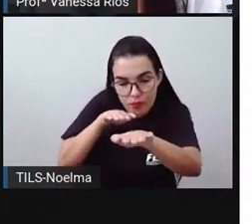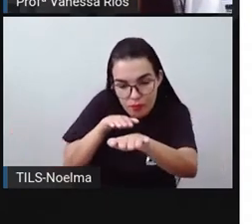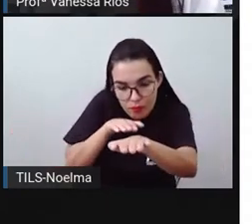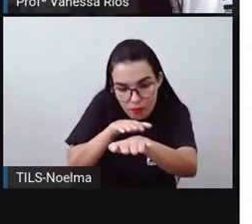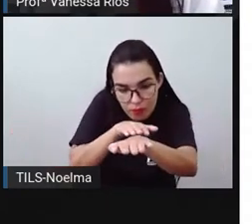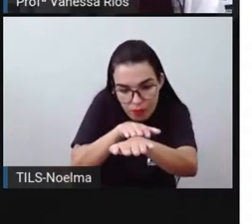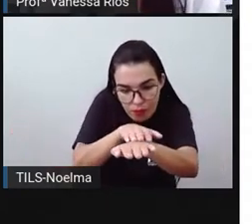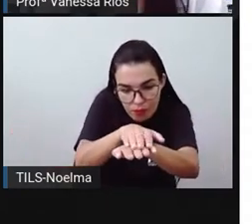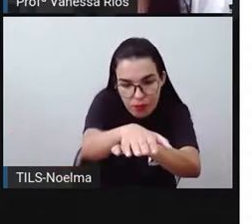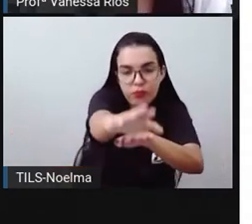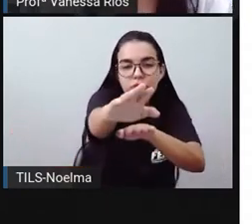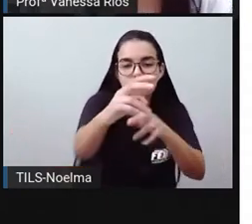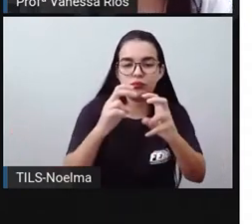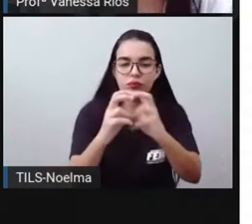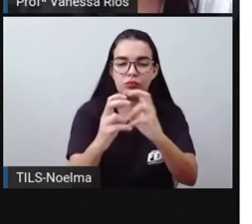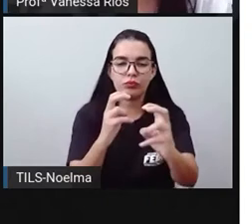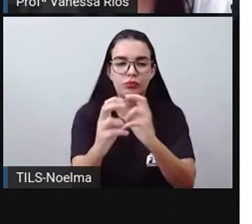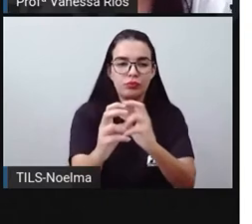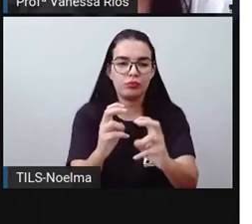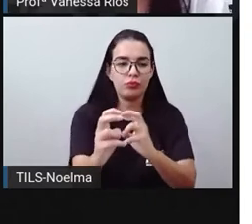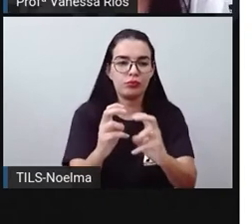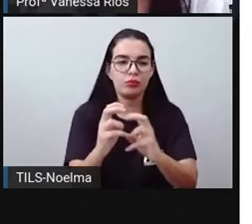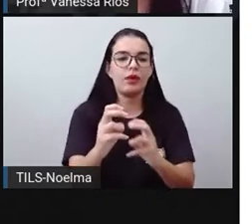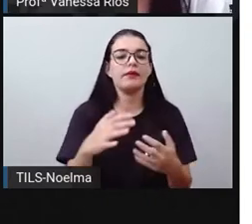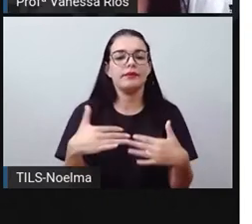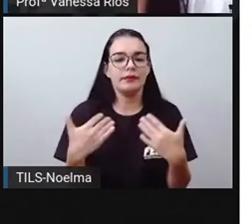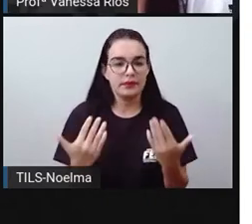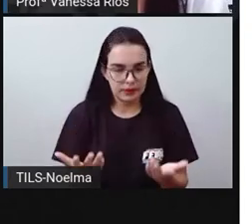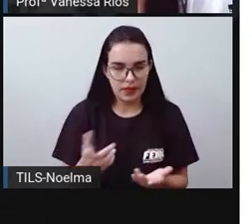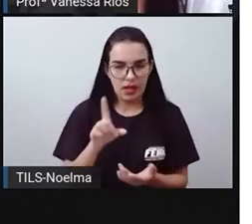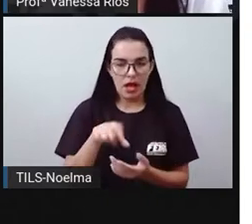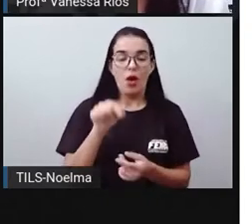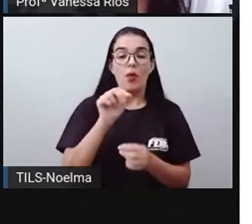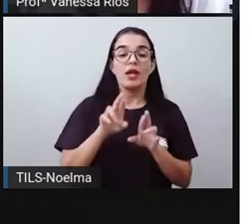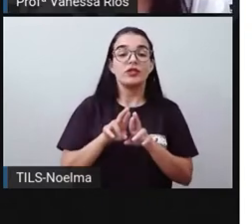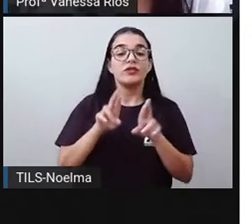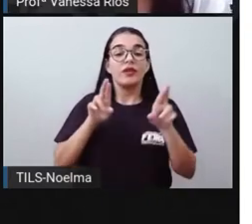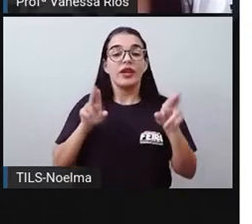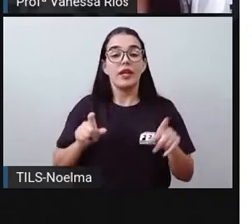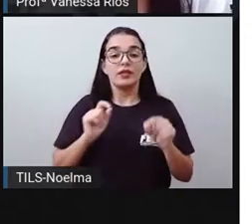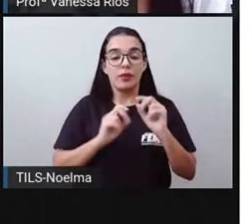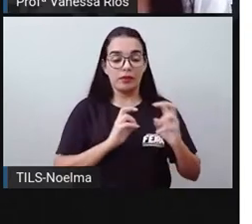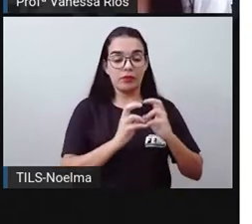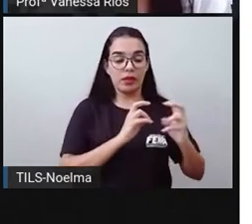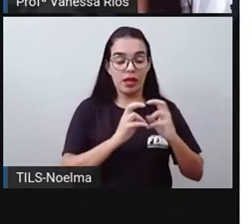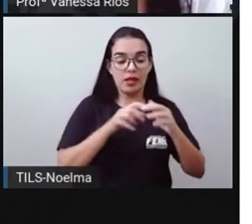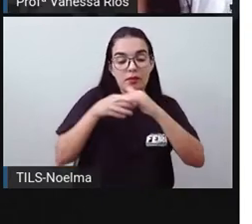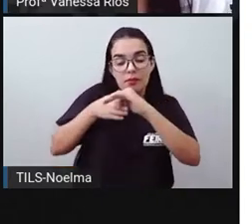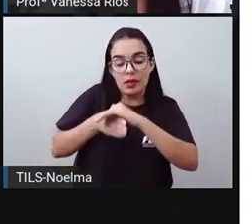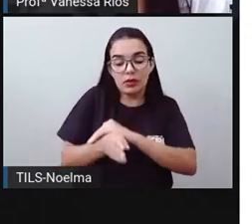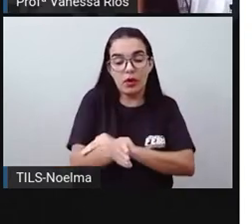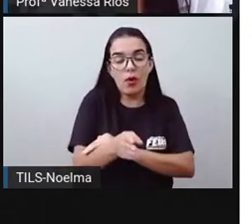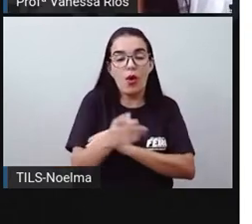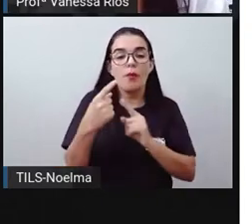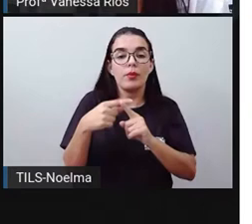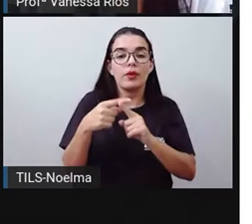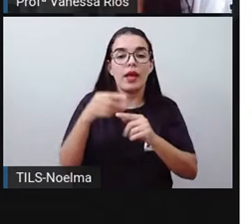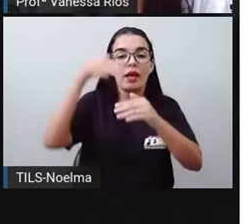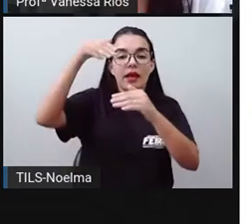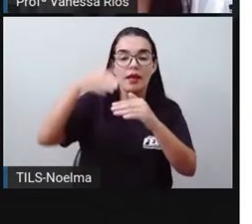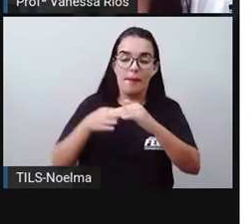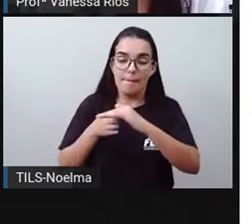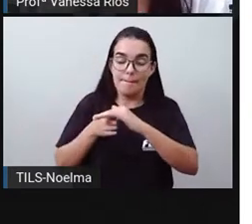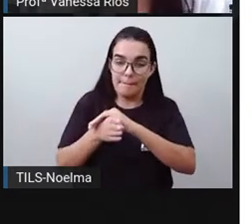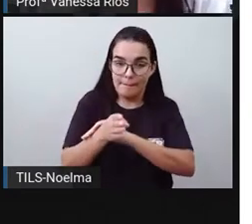consigam circular. A diferença dos metrôs é que eles passam em túneis, né? Passam normalmente uma